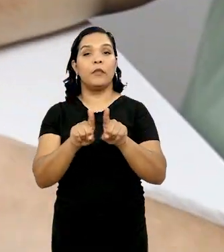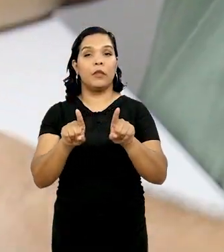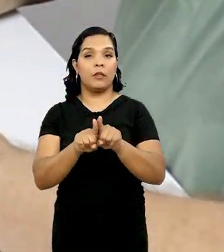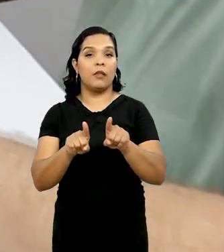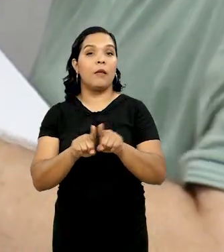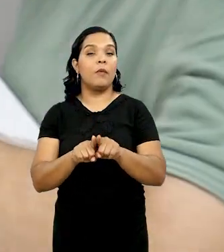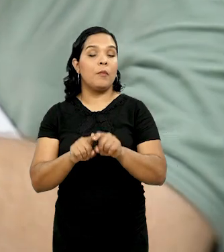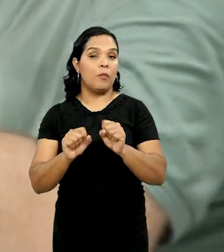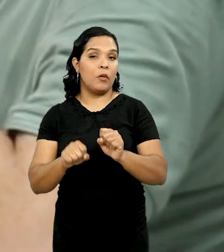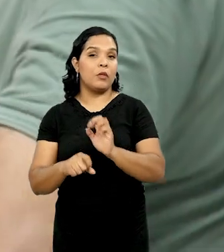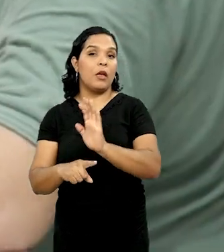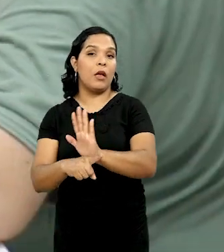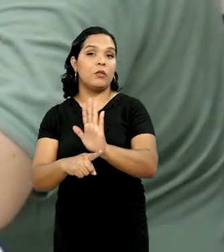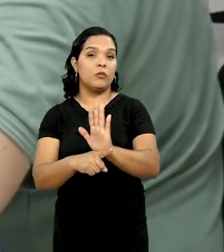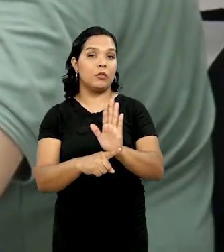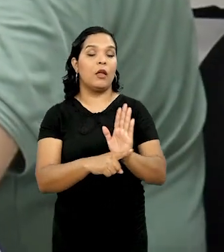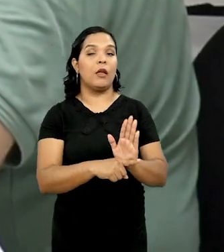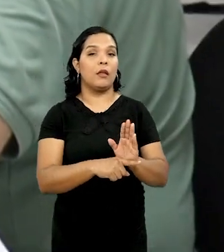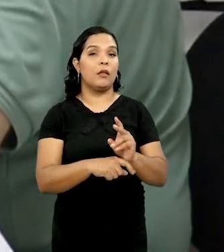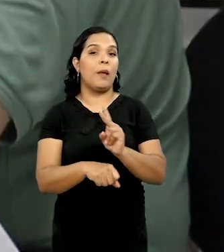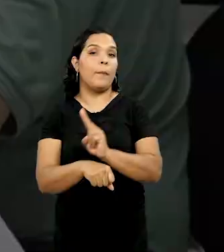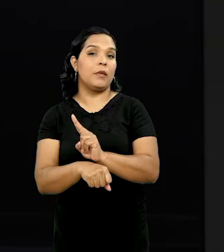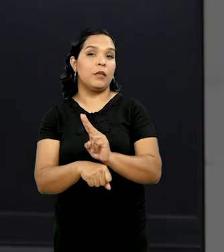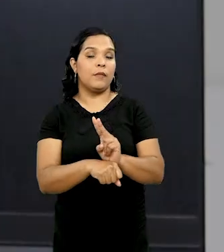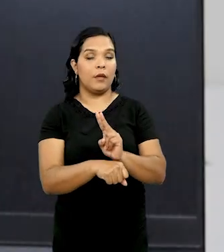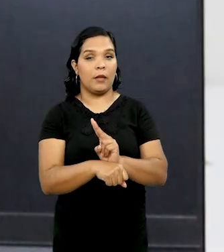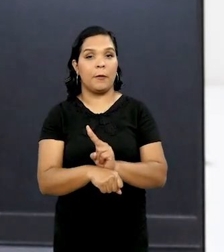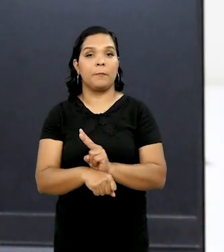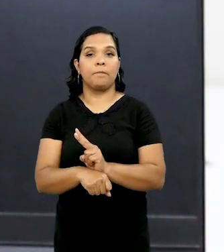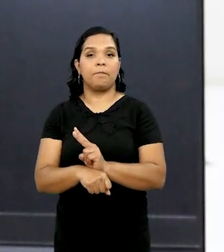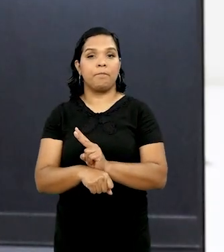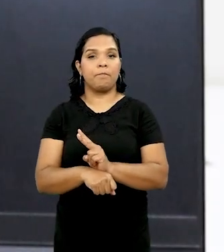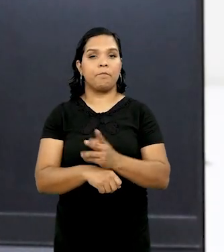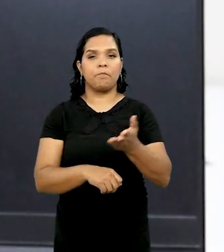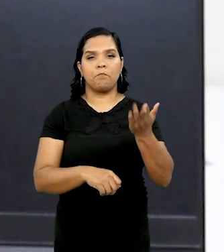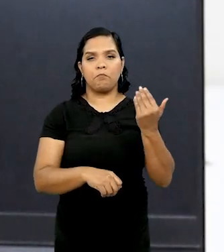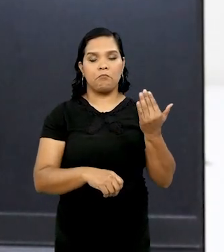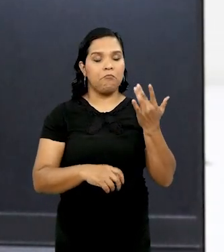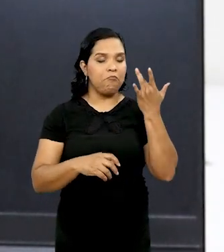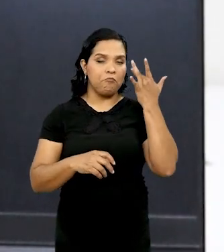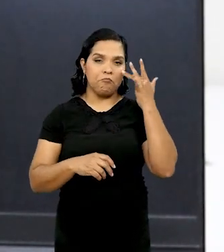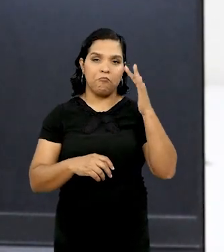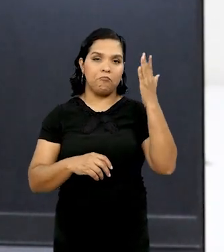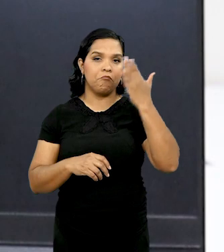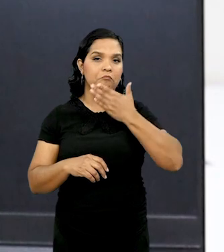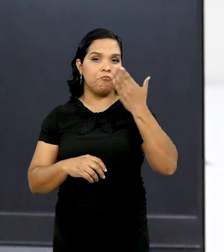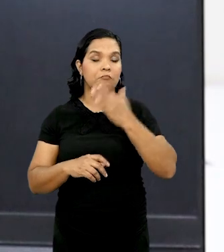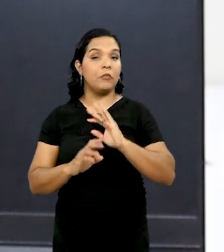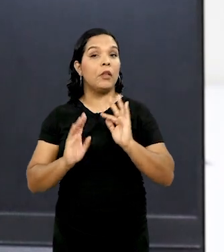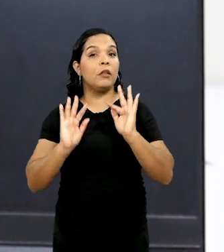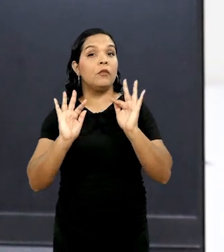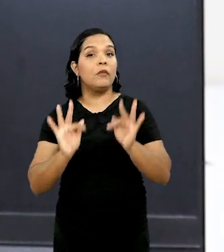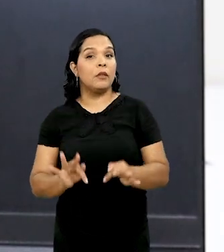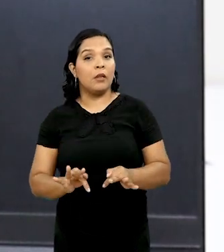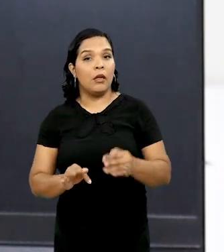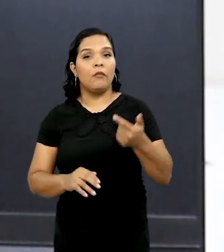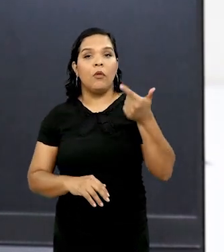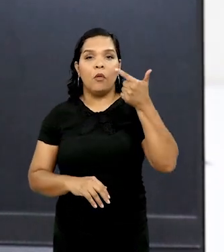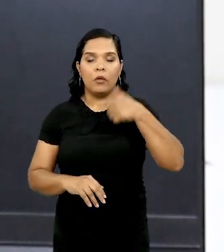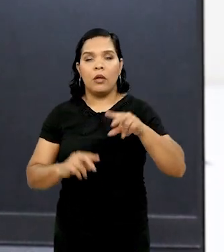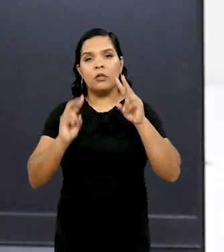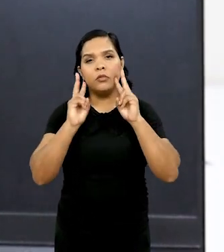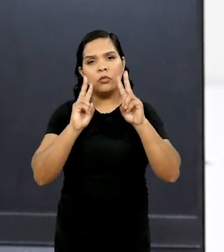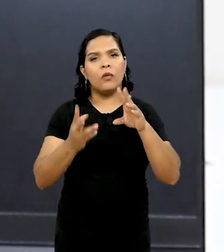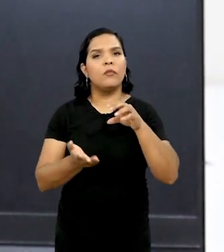também como instrumento importante de preservação. Essas obras passavam despercebidas por mim e aí no final, quando eu fui